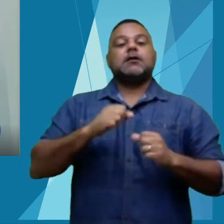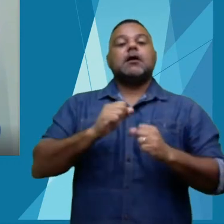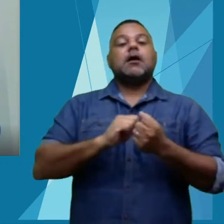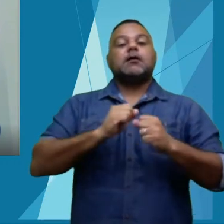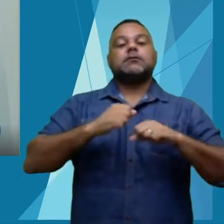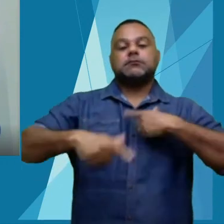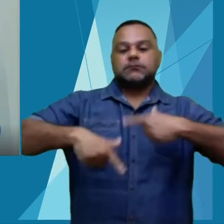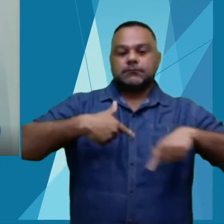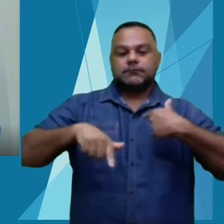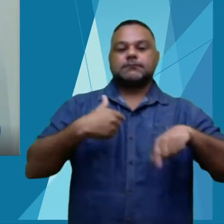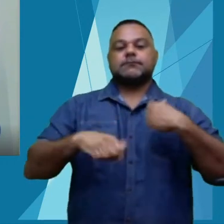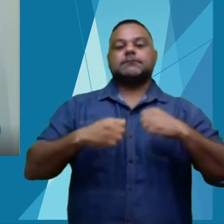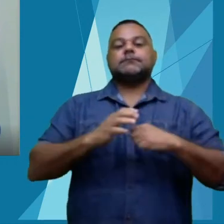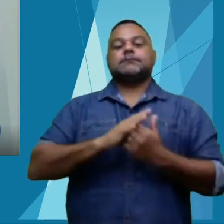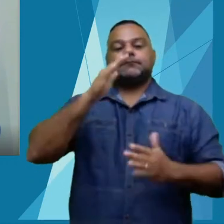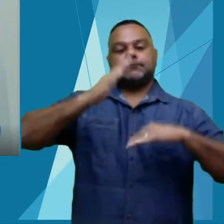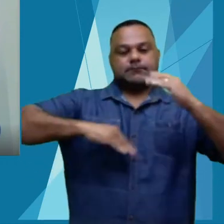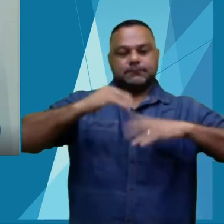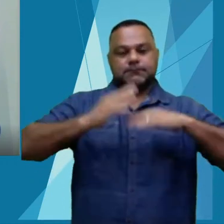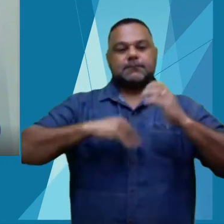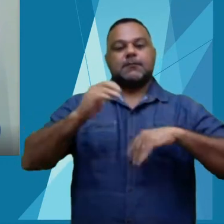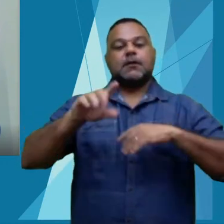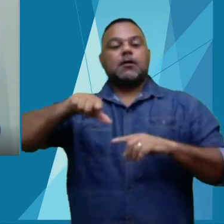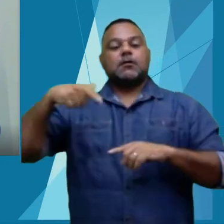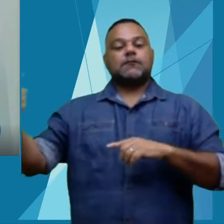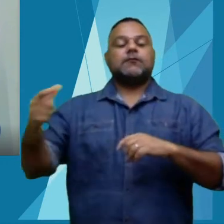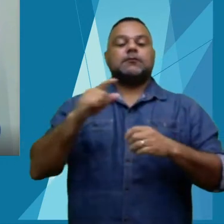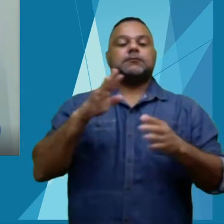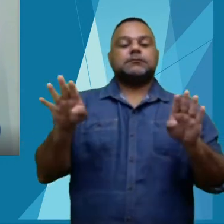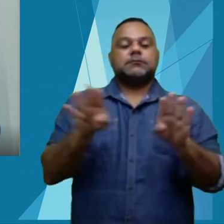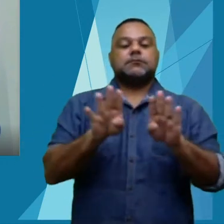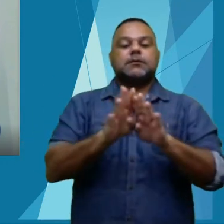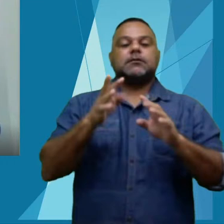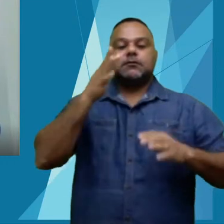a comunidade externa, que nos acompanham